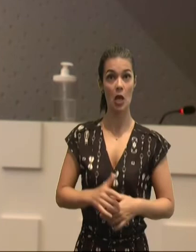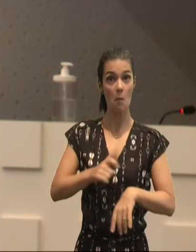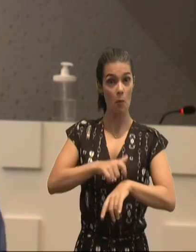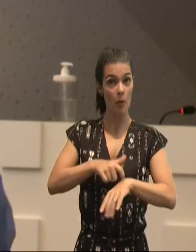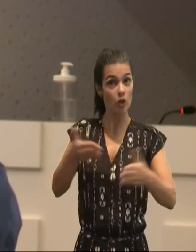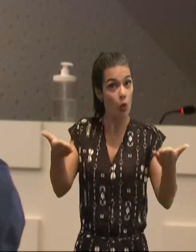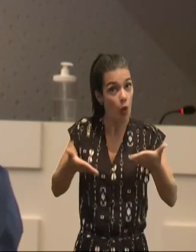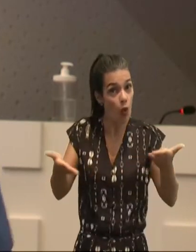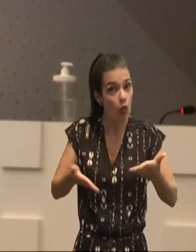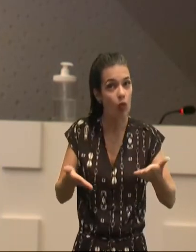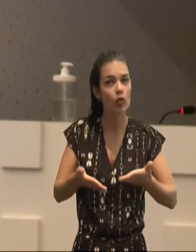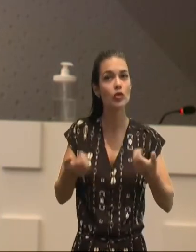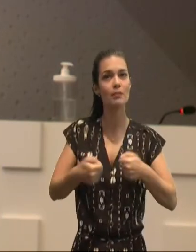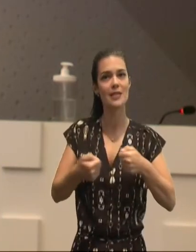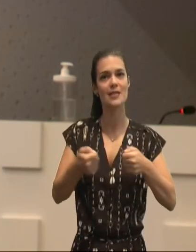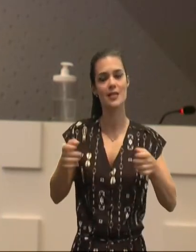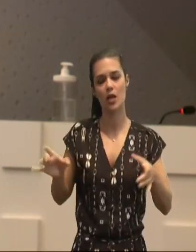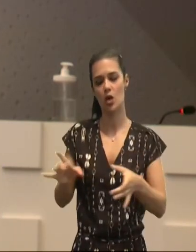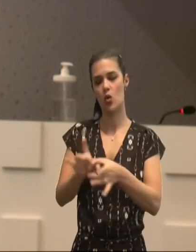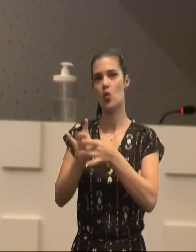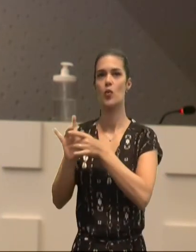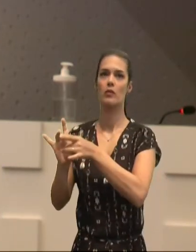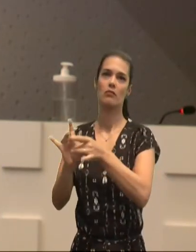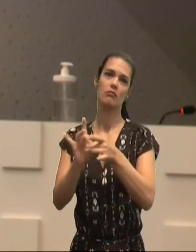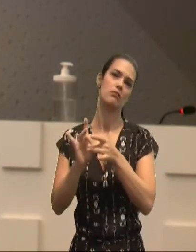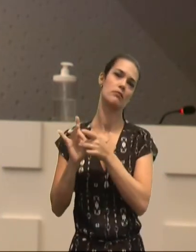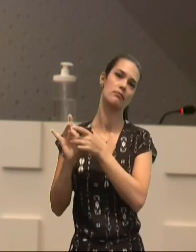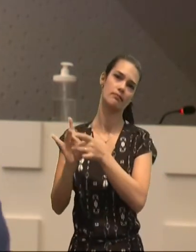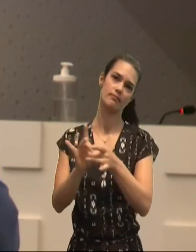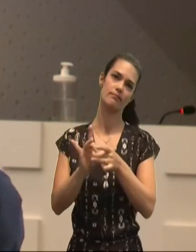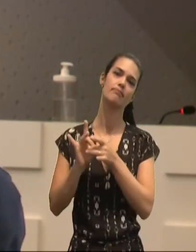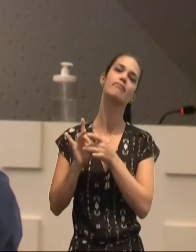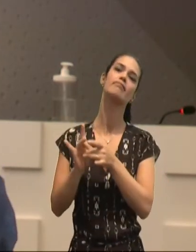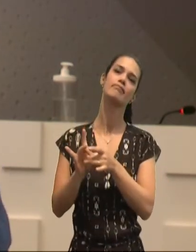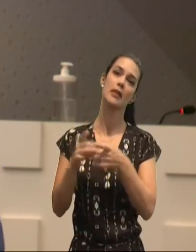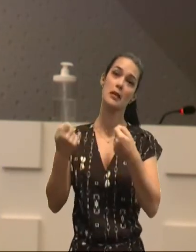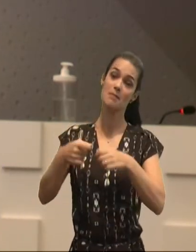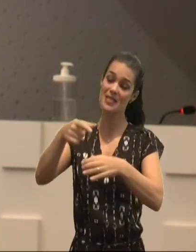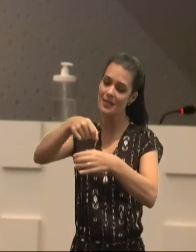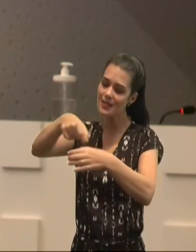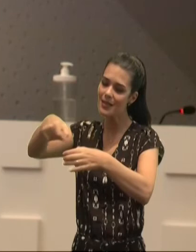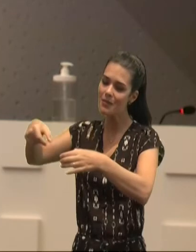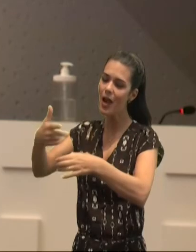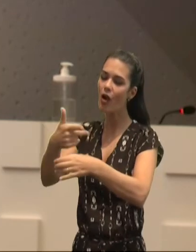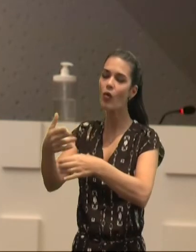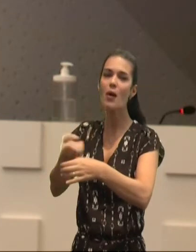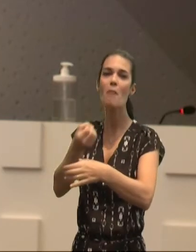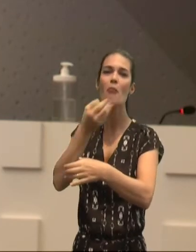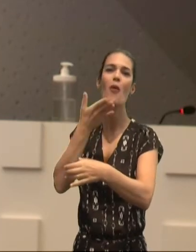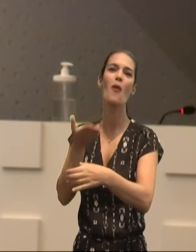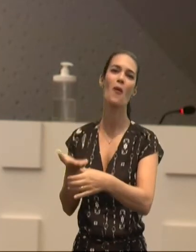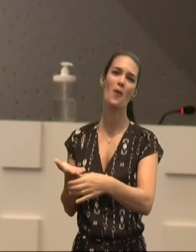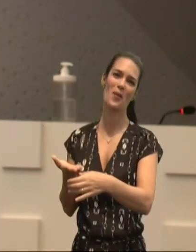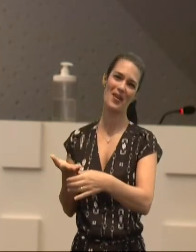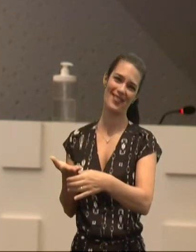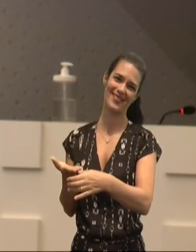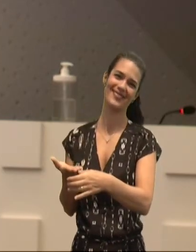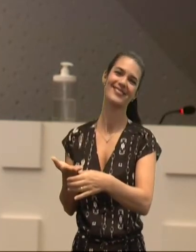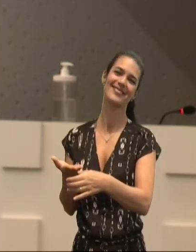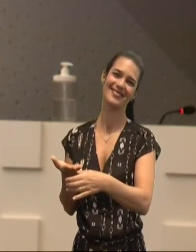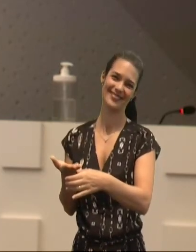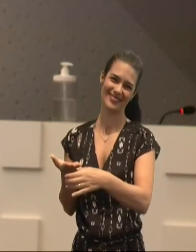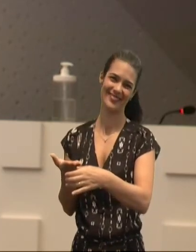nós precisamos nos unir, meus irmãos, e precisamos semear, coisas boas, precisamos,